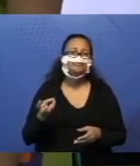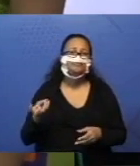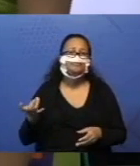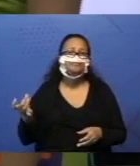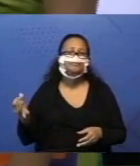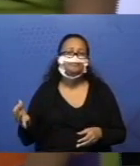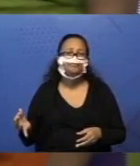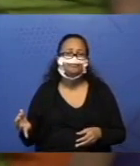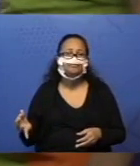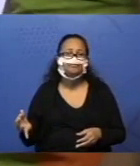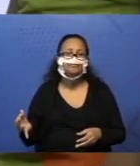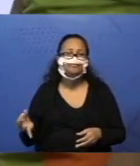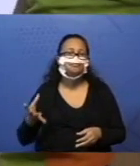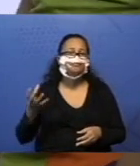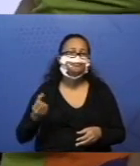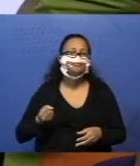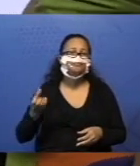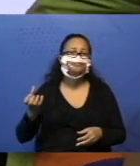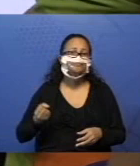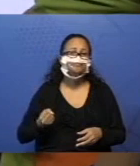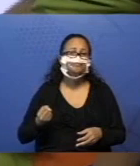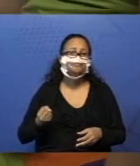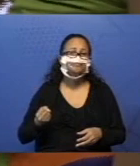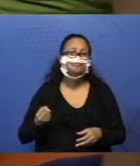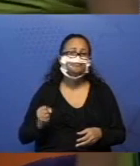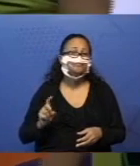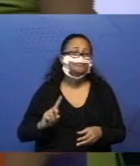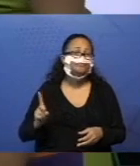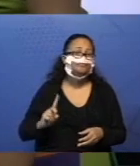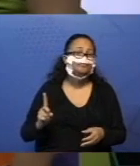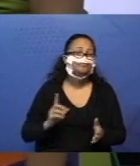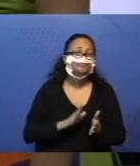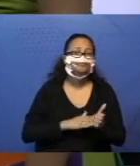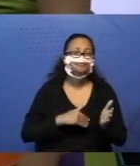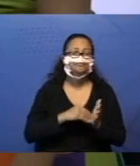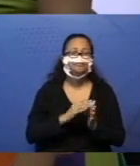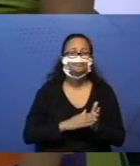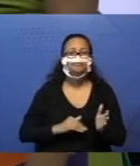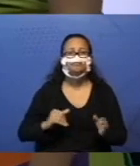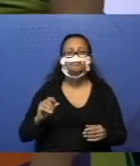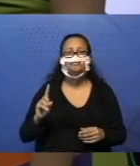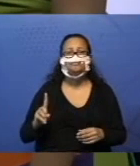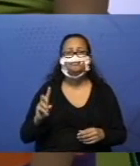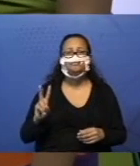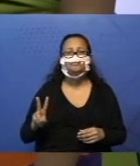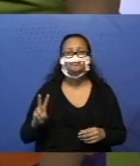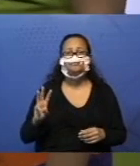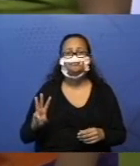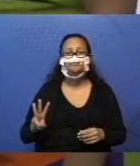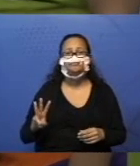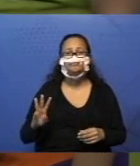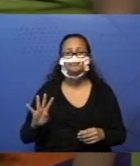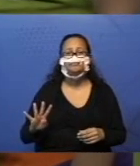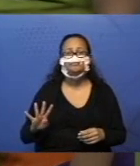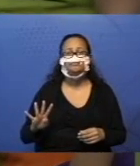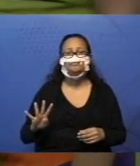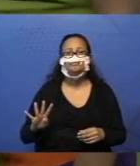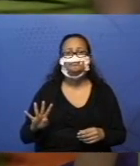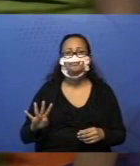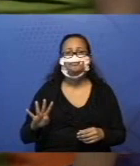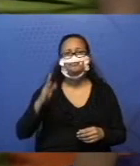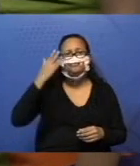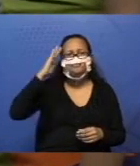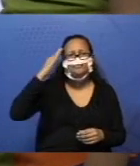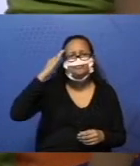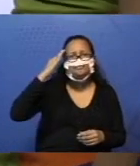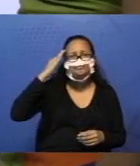quantos tem em branco, quantos eu não pintei. 1, 2, 3, 4. Deu